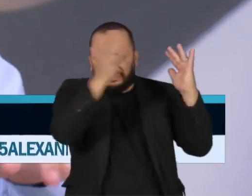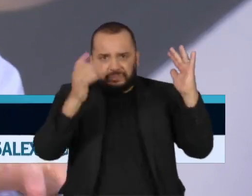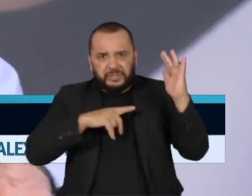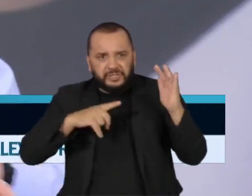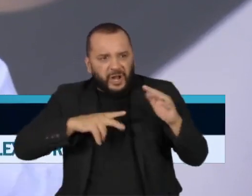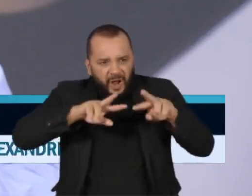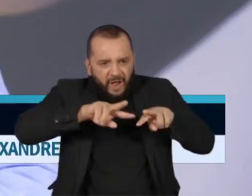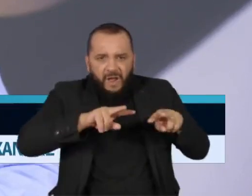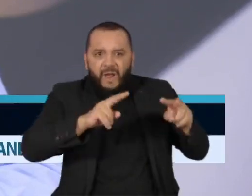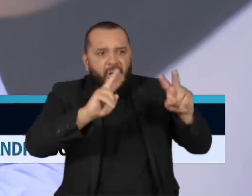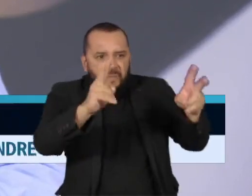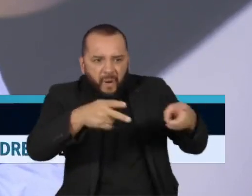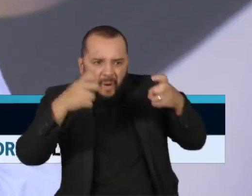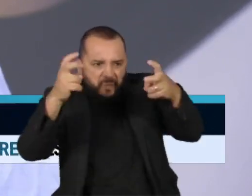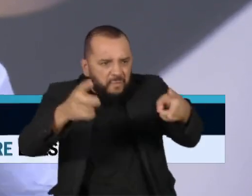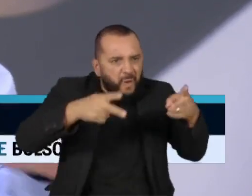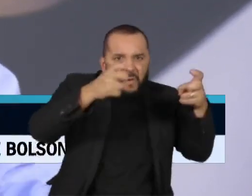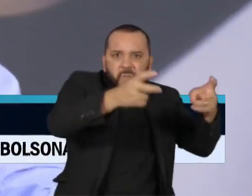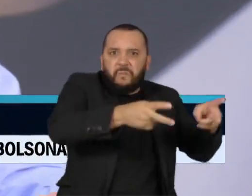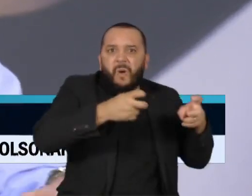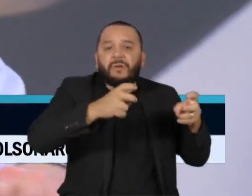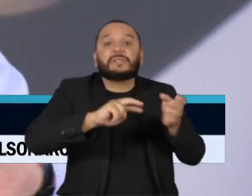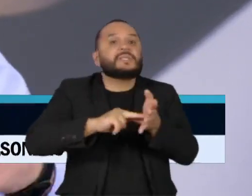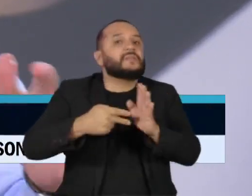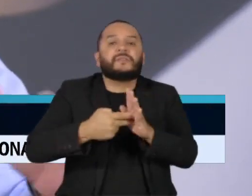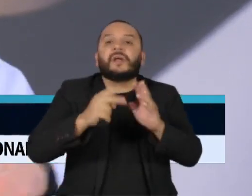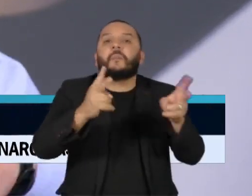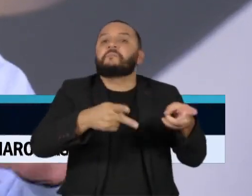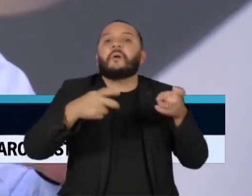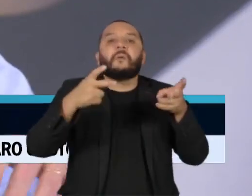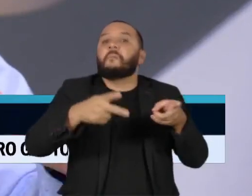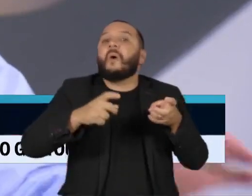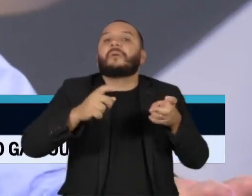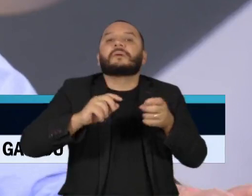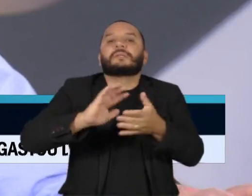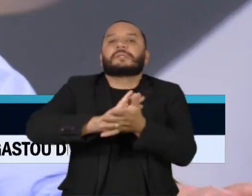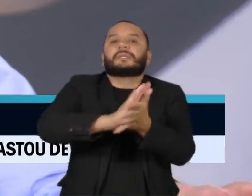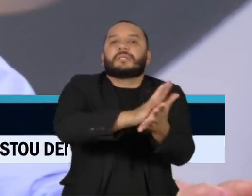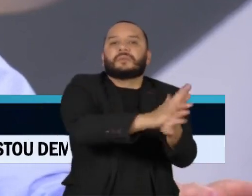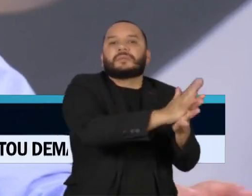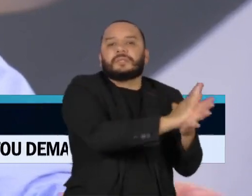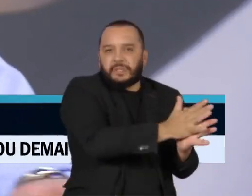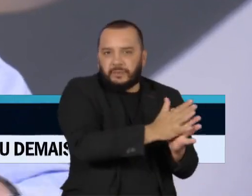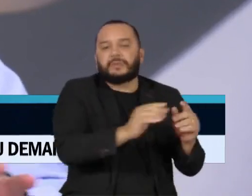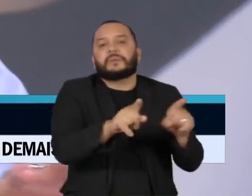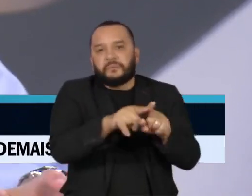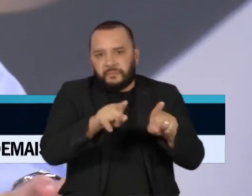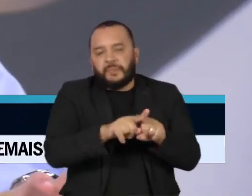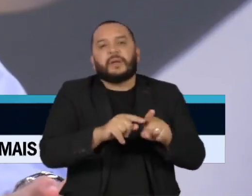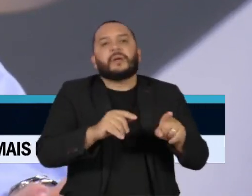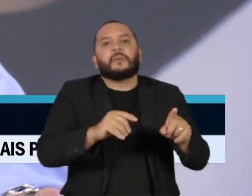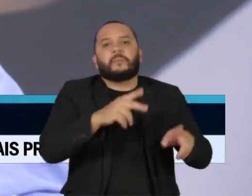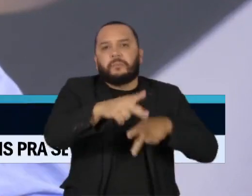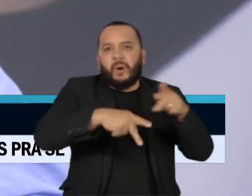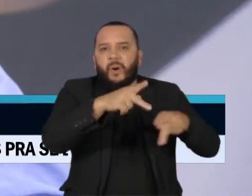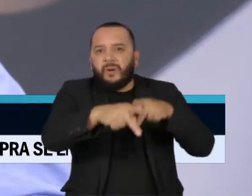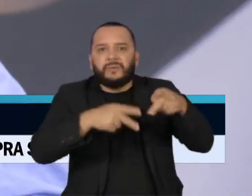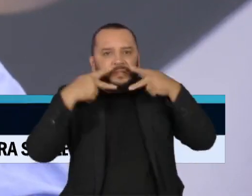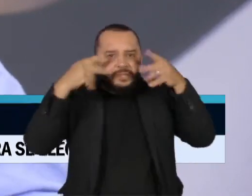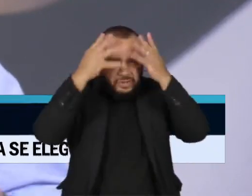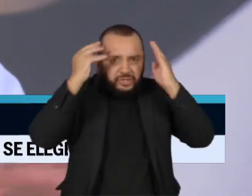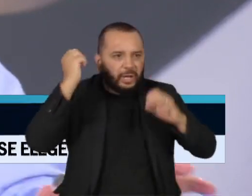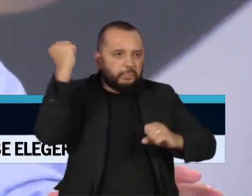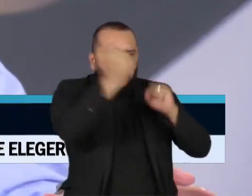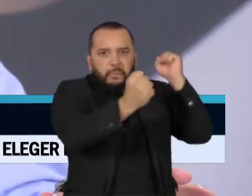aí vivem significa destruição desses territórios e a matança descontrolada desses povos. Não tenho a menor dúvida disso.